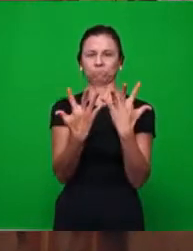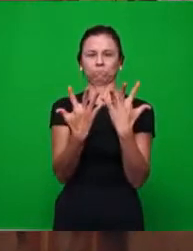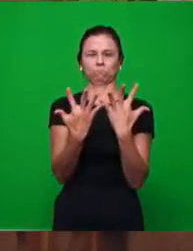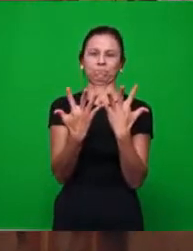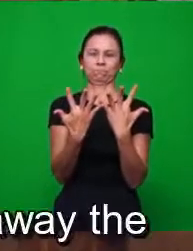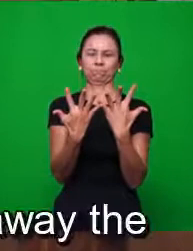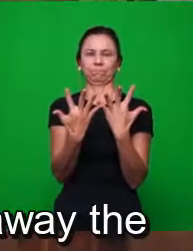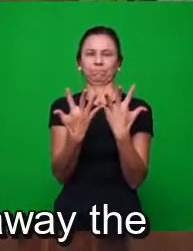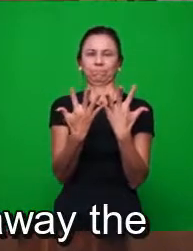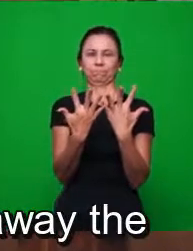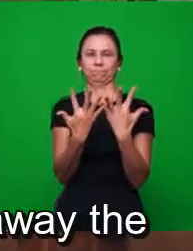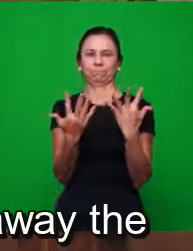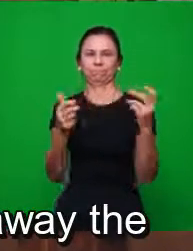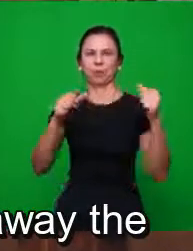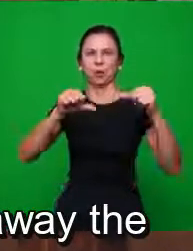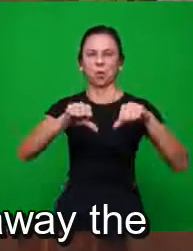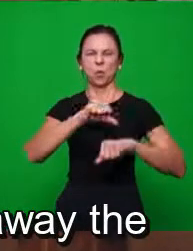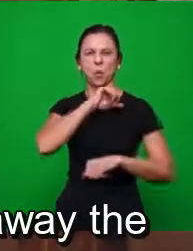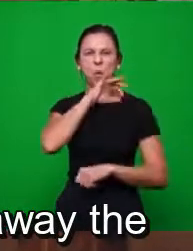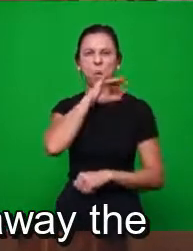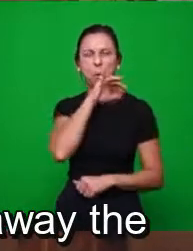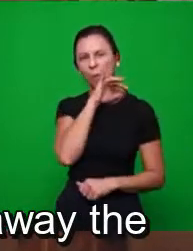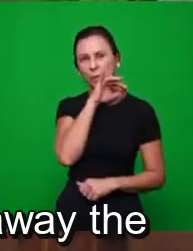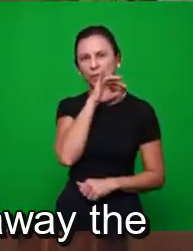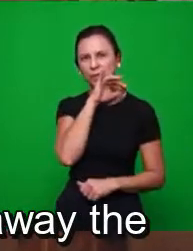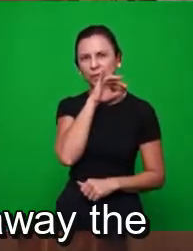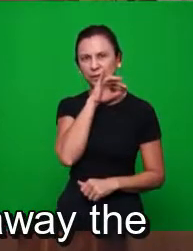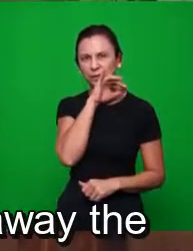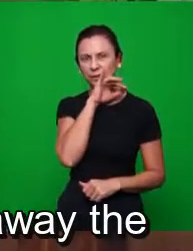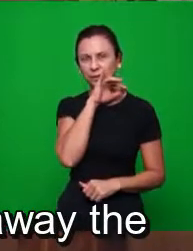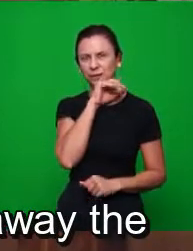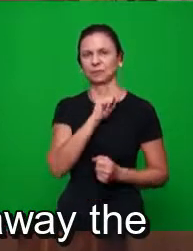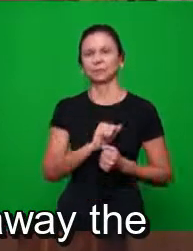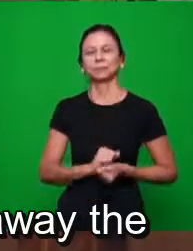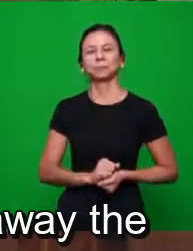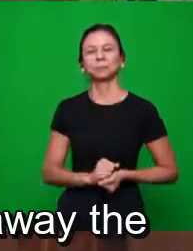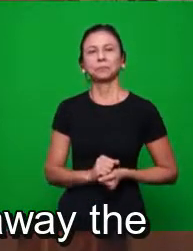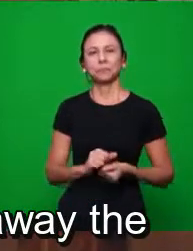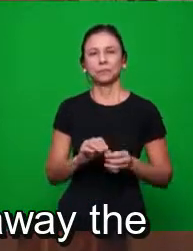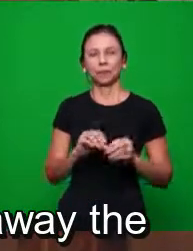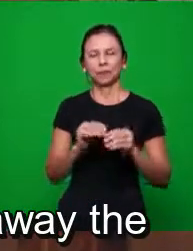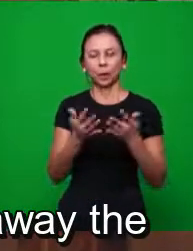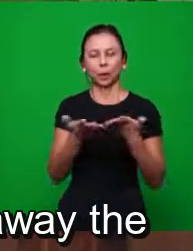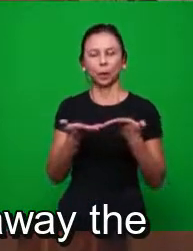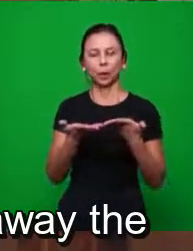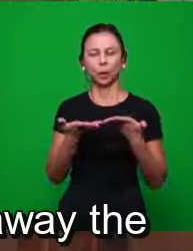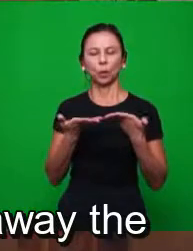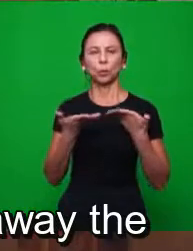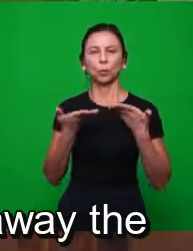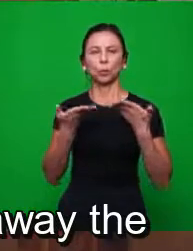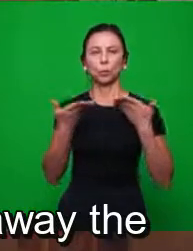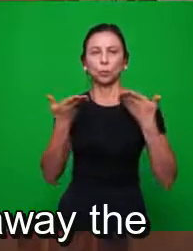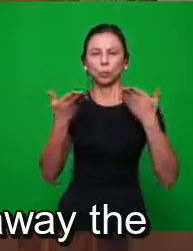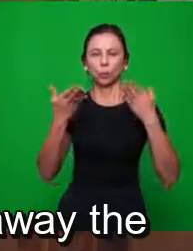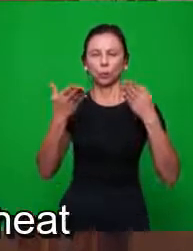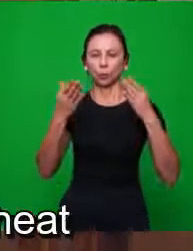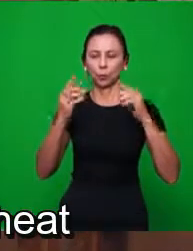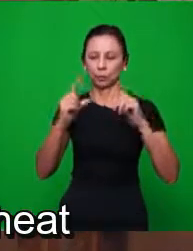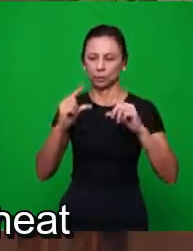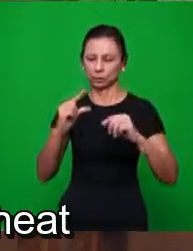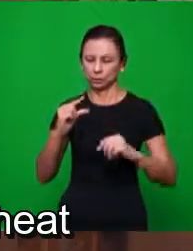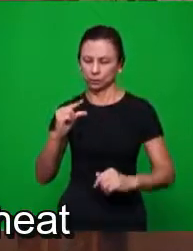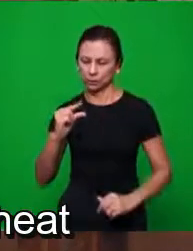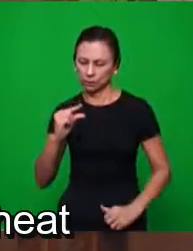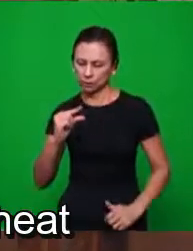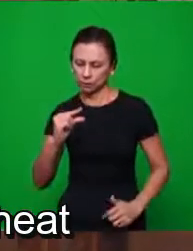a área, ele diminui o trigo, a produção, ele tira os